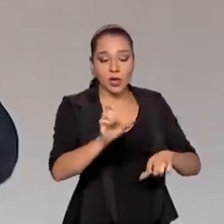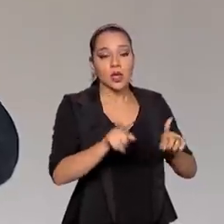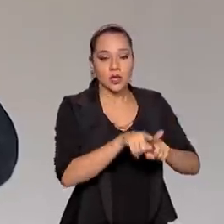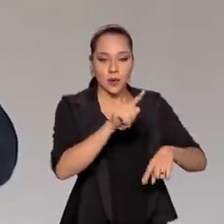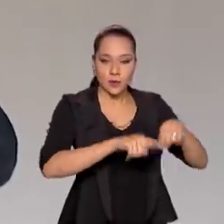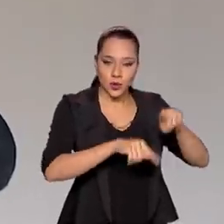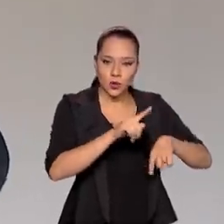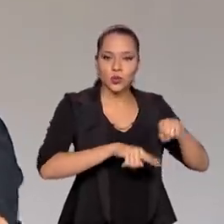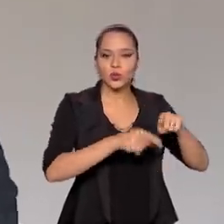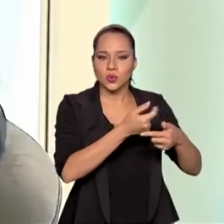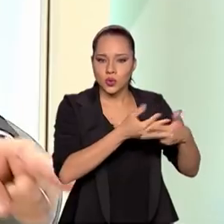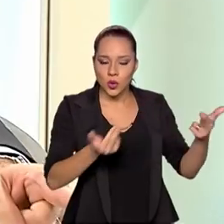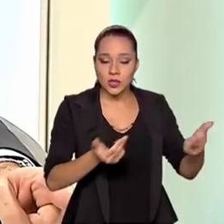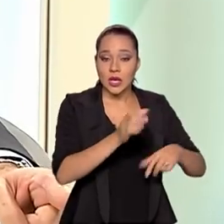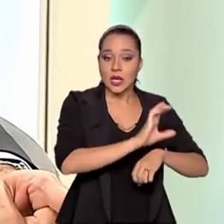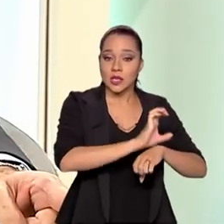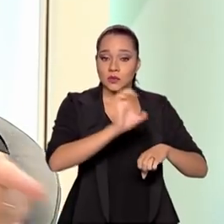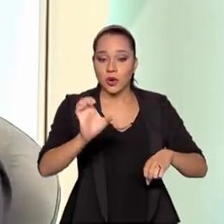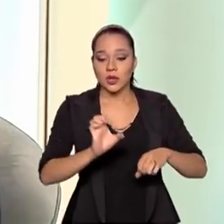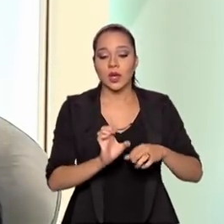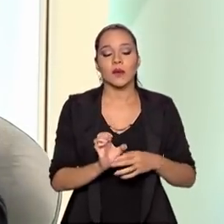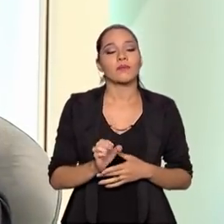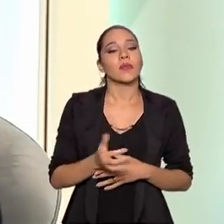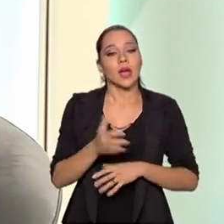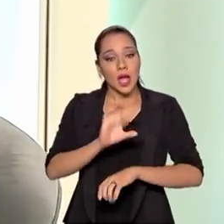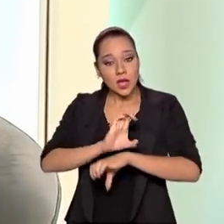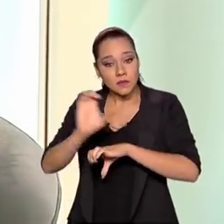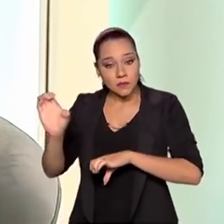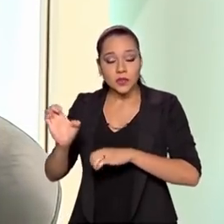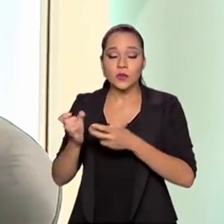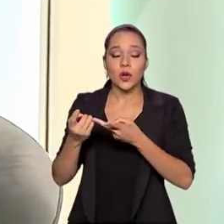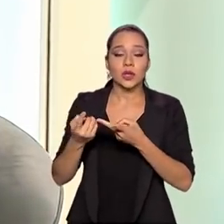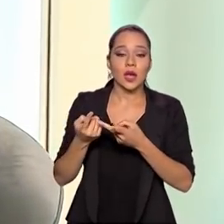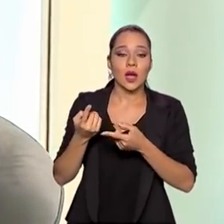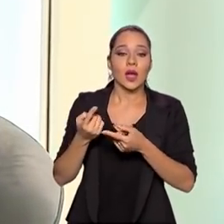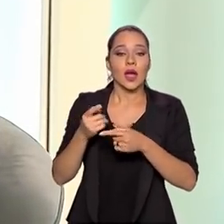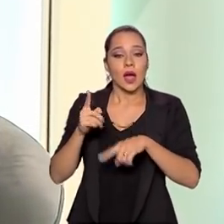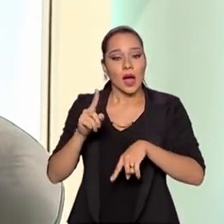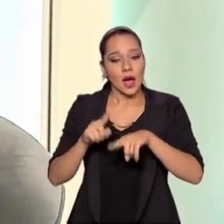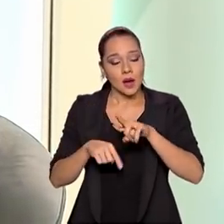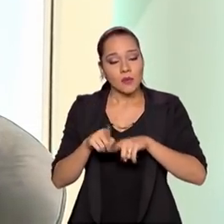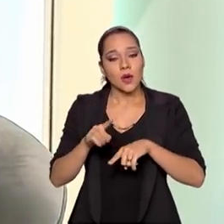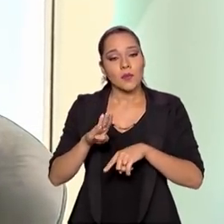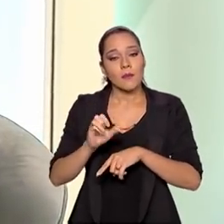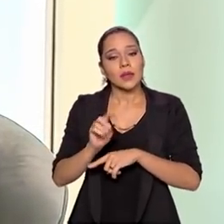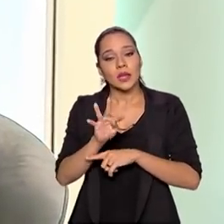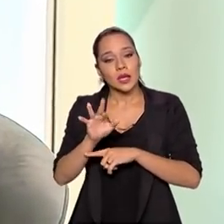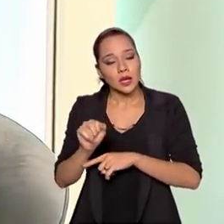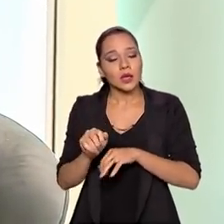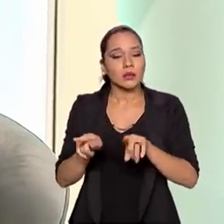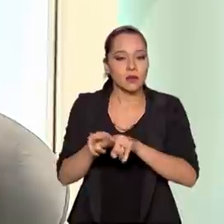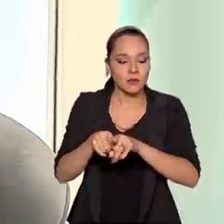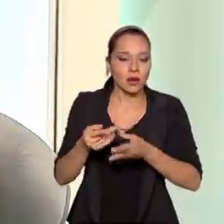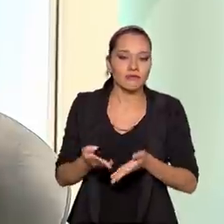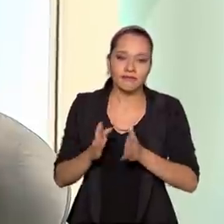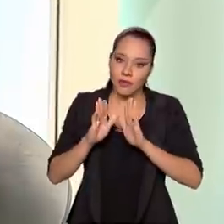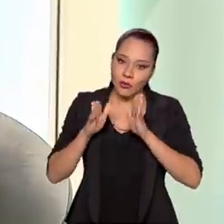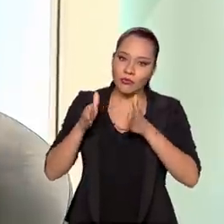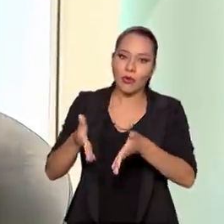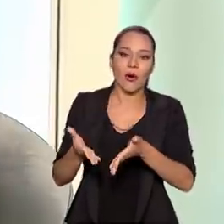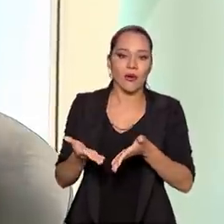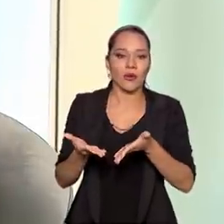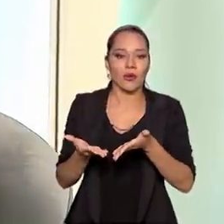produtos industrializados. exportar o bem que vai produzir a bateria, mas exportar as baterias também. Esse é um foco